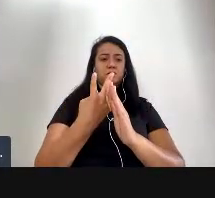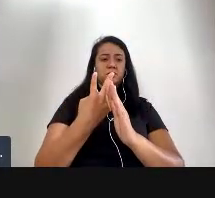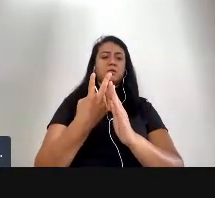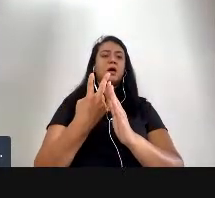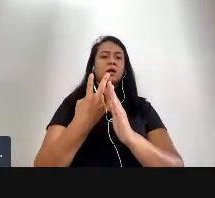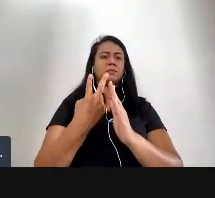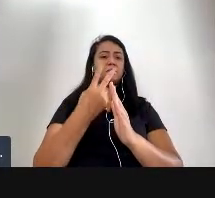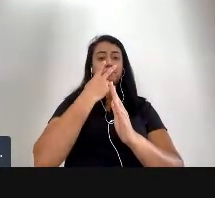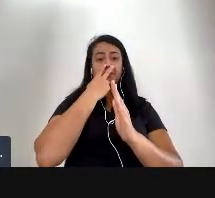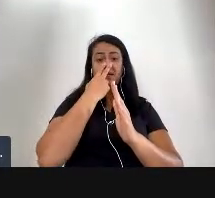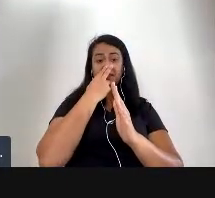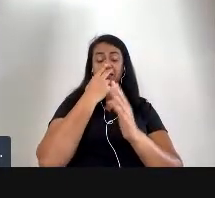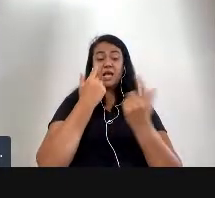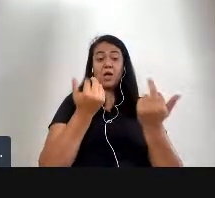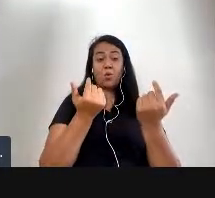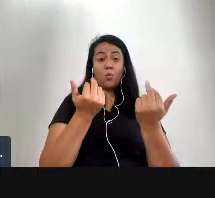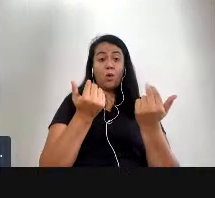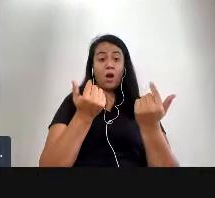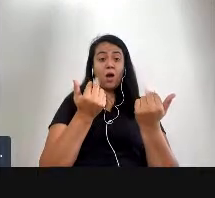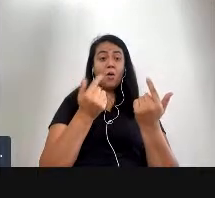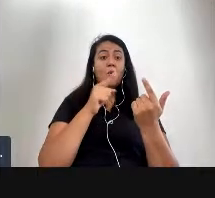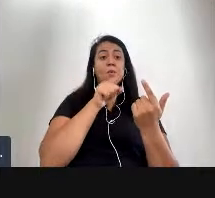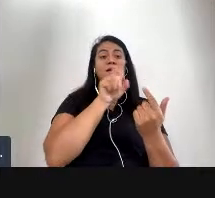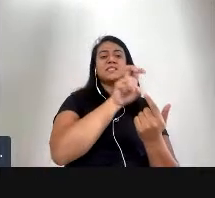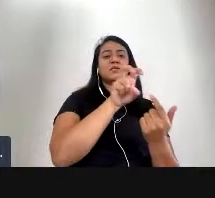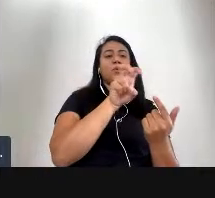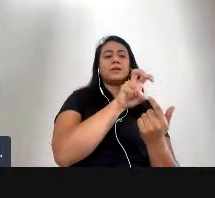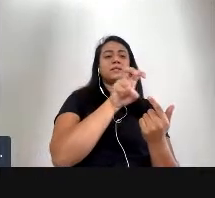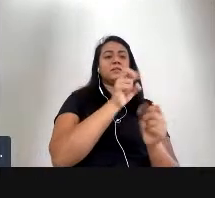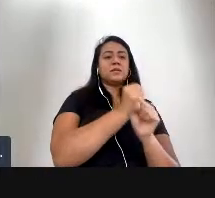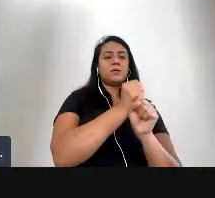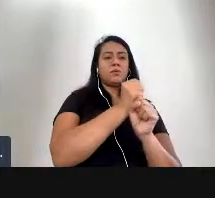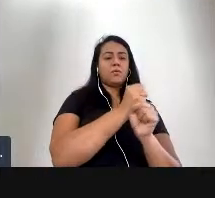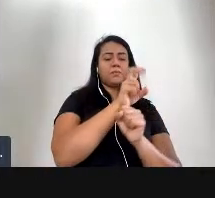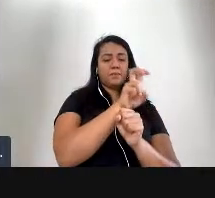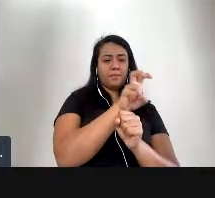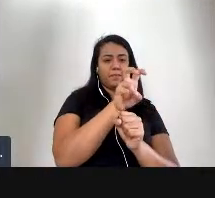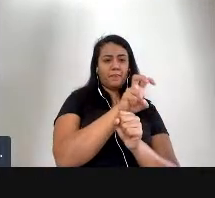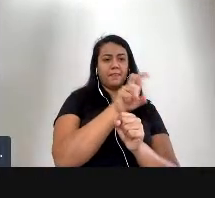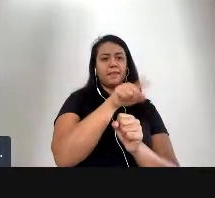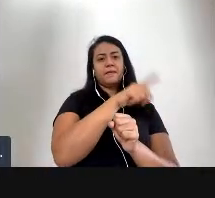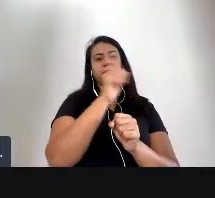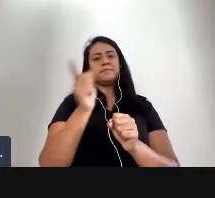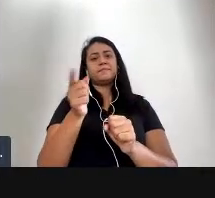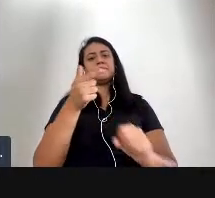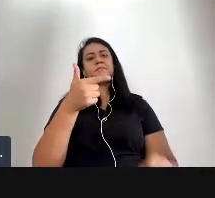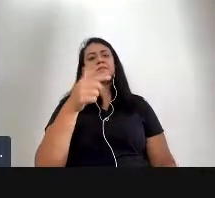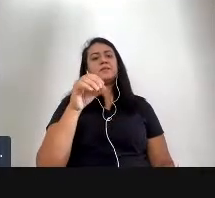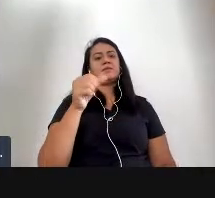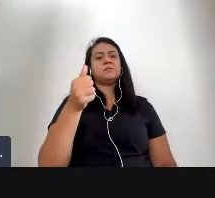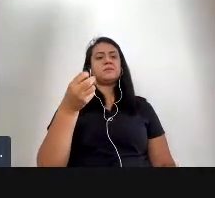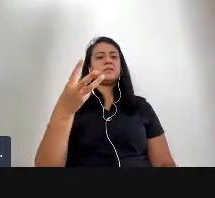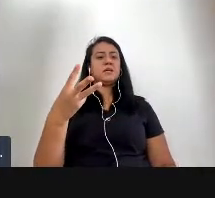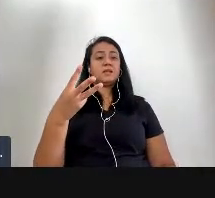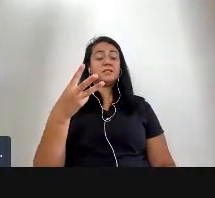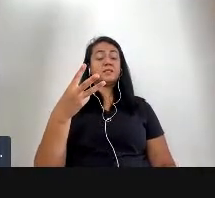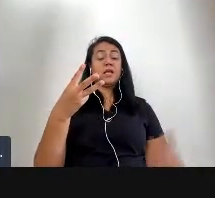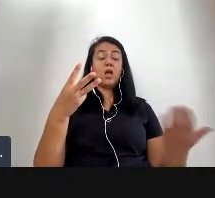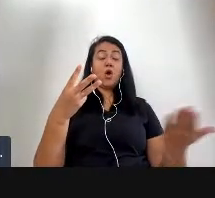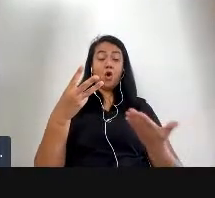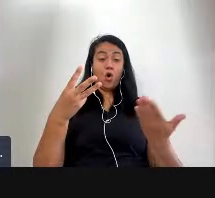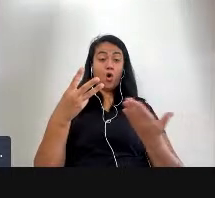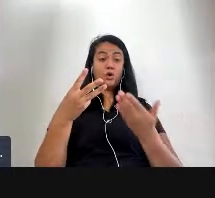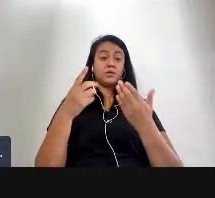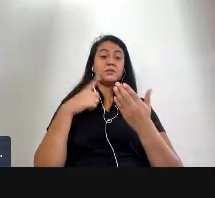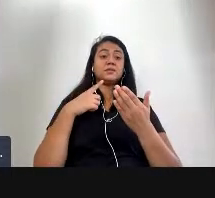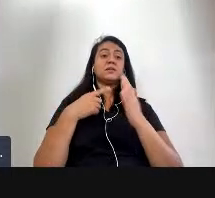iguais uma em 55 lá no MoMA e em 2013 é onde a exposição está hoje no